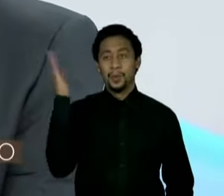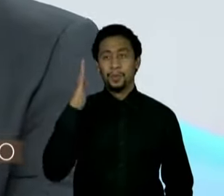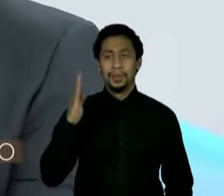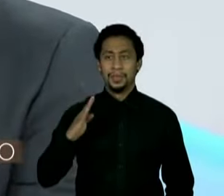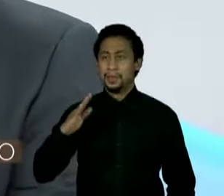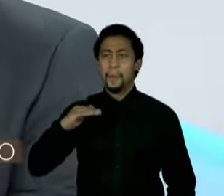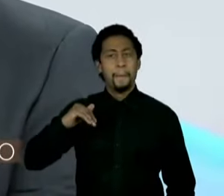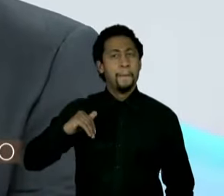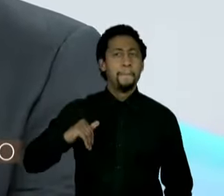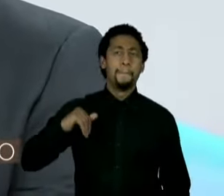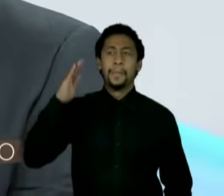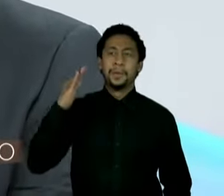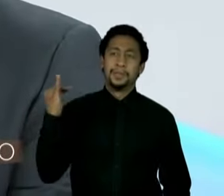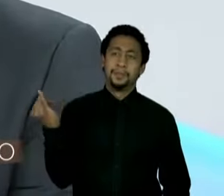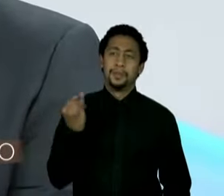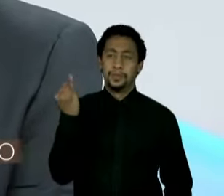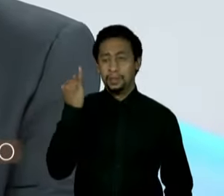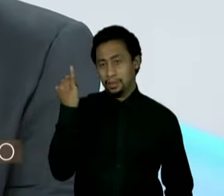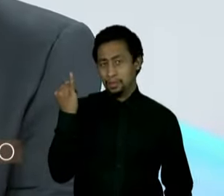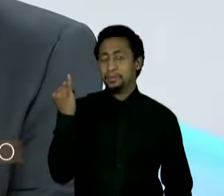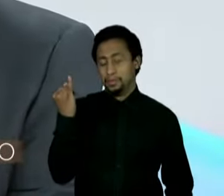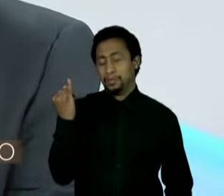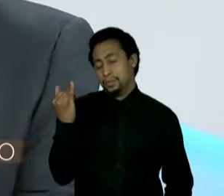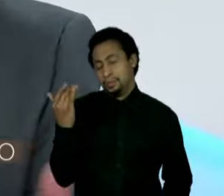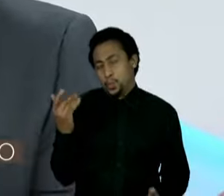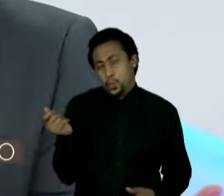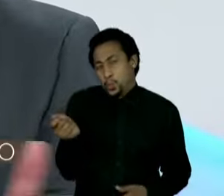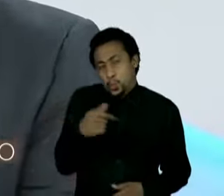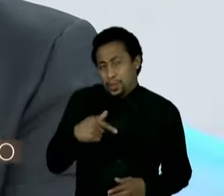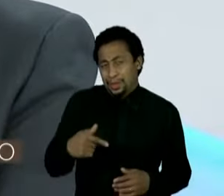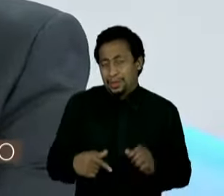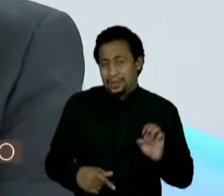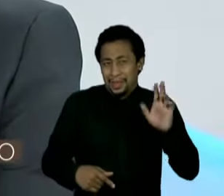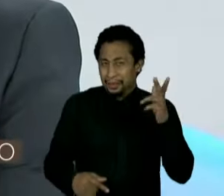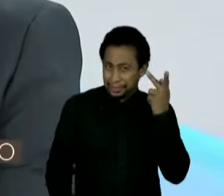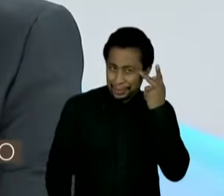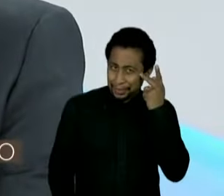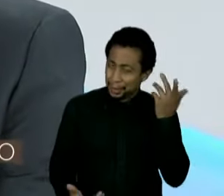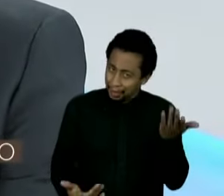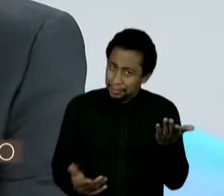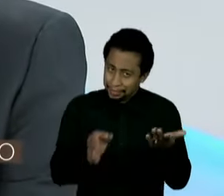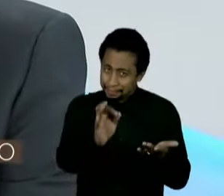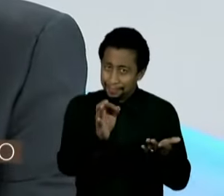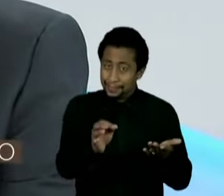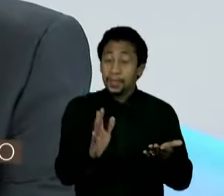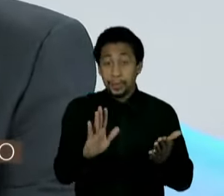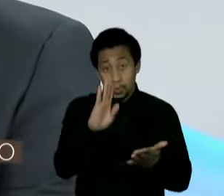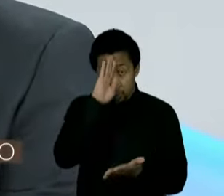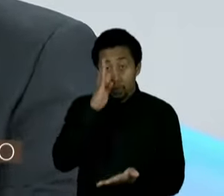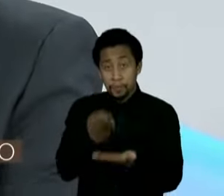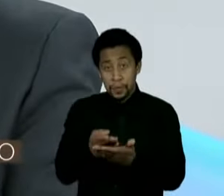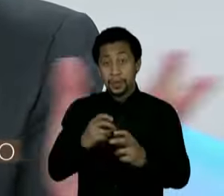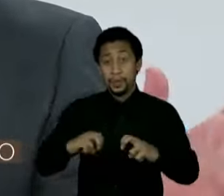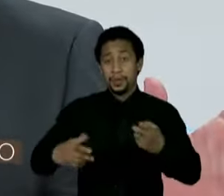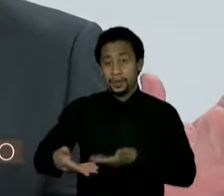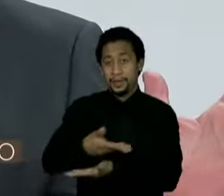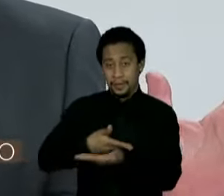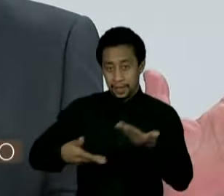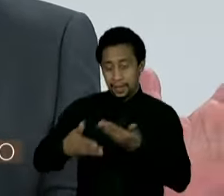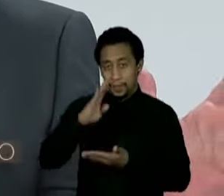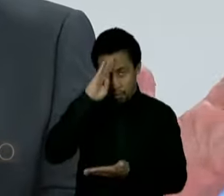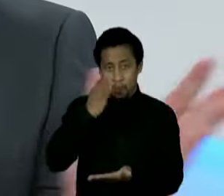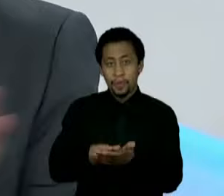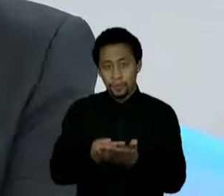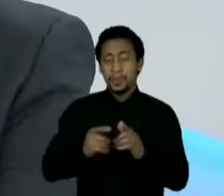Paulo, com toda a importância que tem em São Paulo, mas, claro, confiando aqui no Roda Viva, na TV Cultura, a gente sabe que só